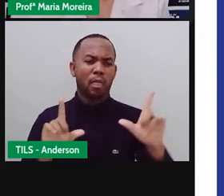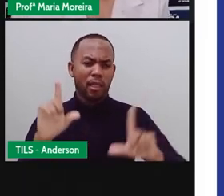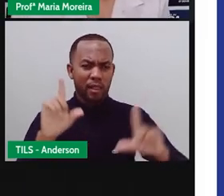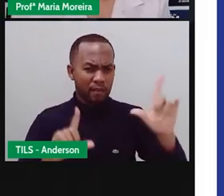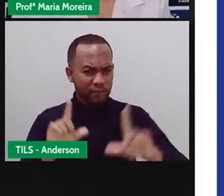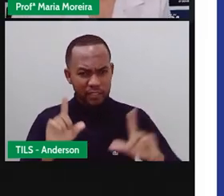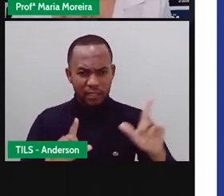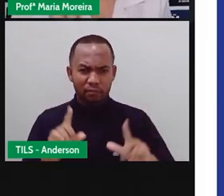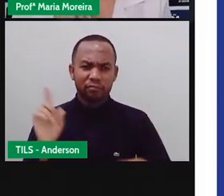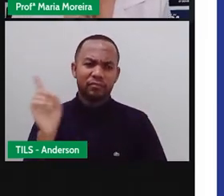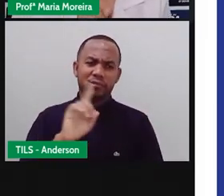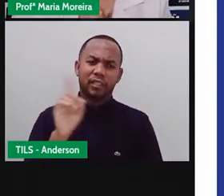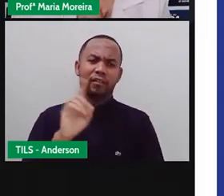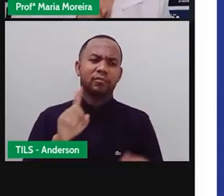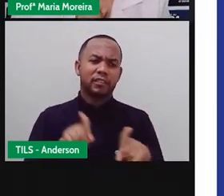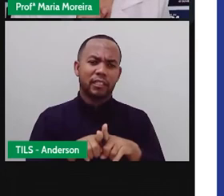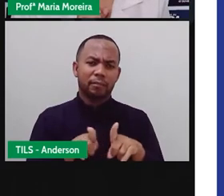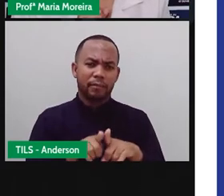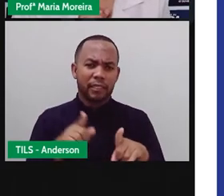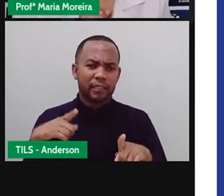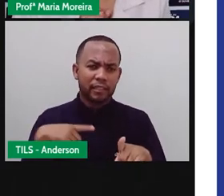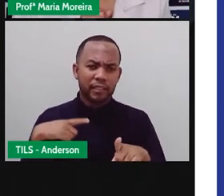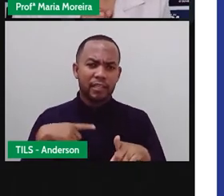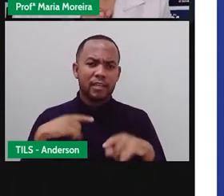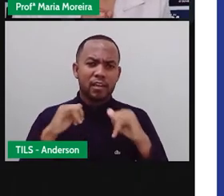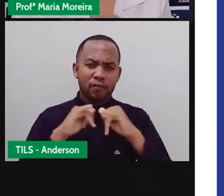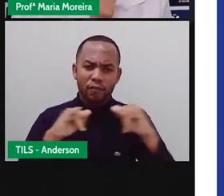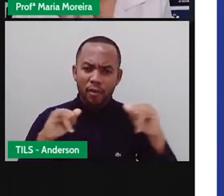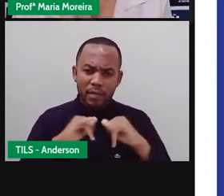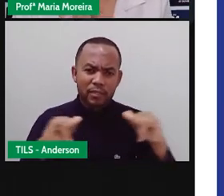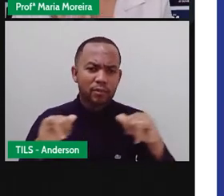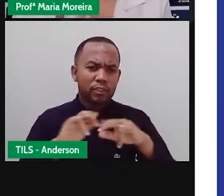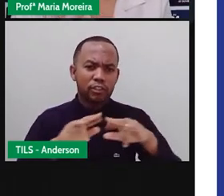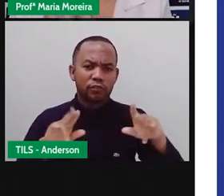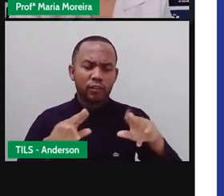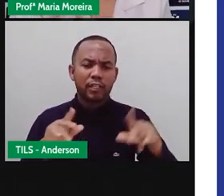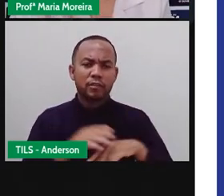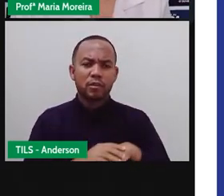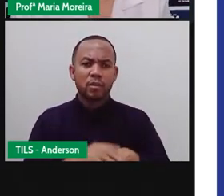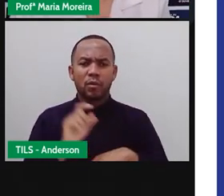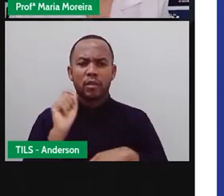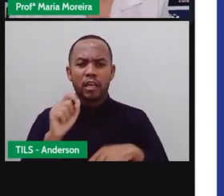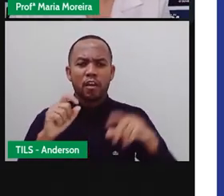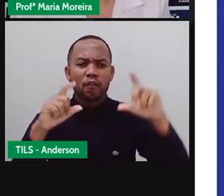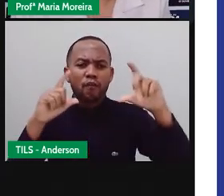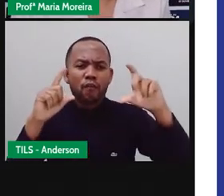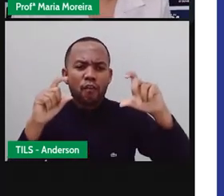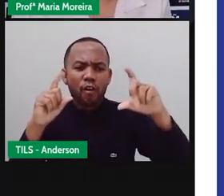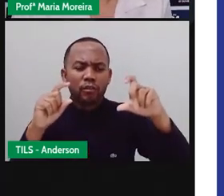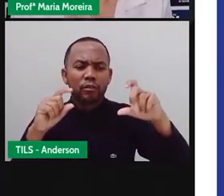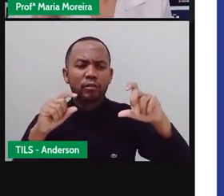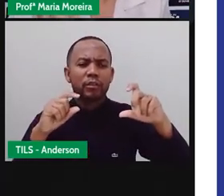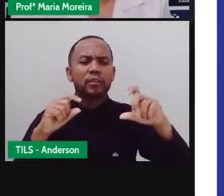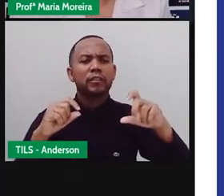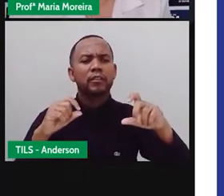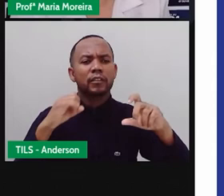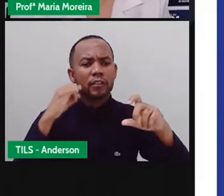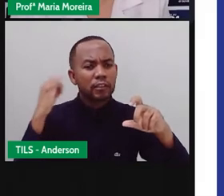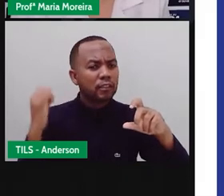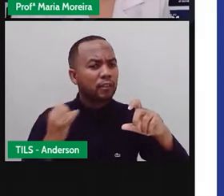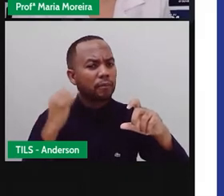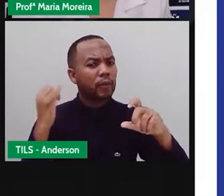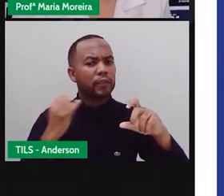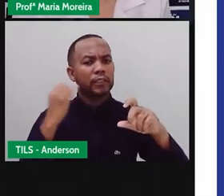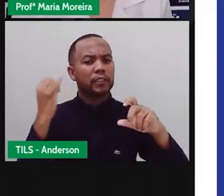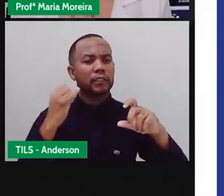desses jornais aí, aparecem esses infográficos, não é isso? Que são imagens que trazem informações importantes, que também